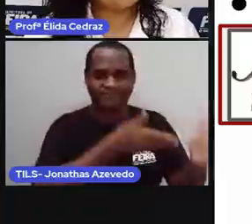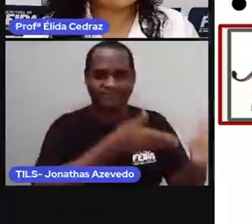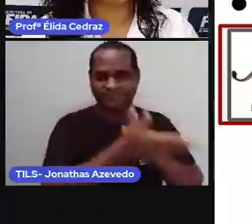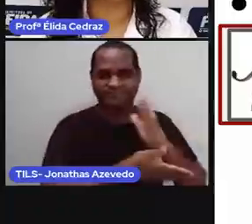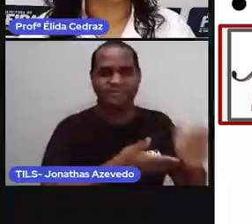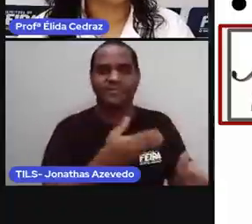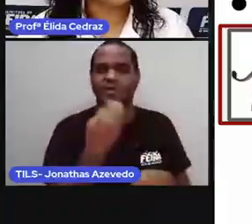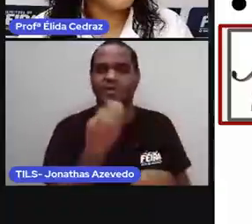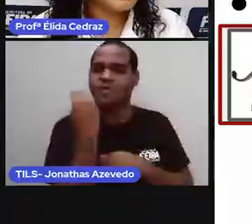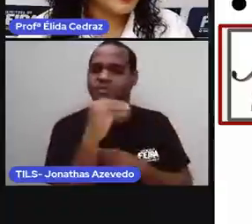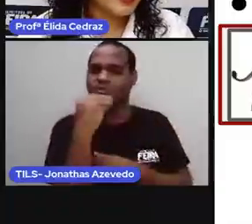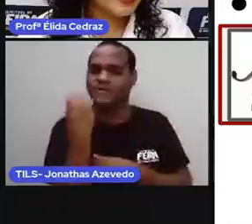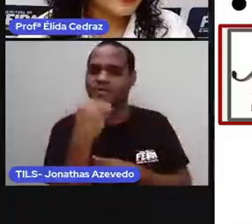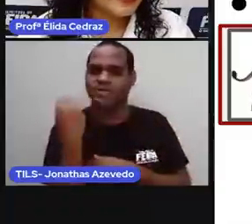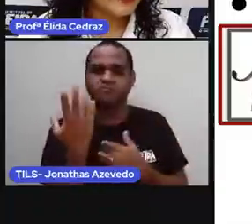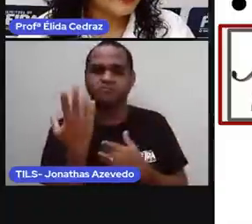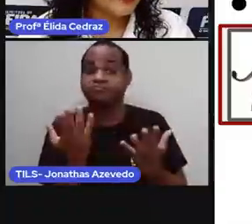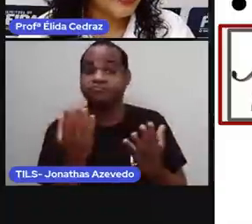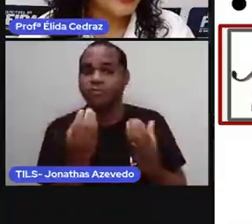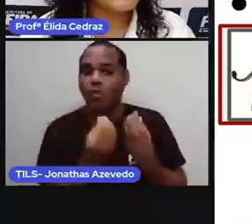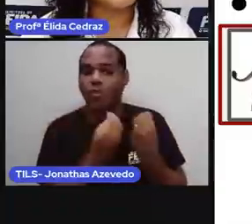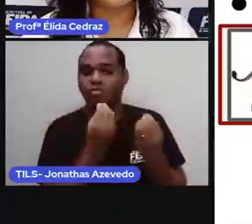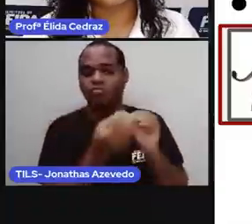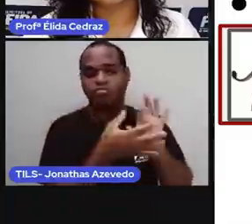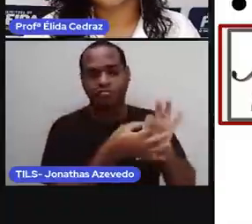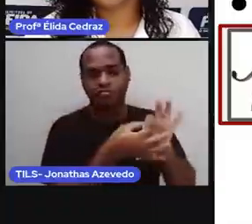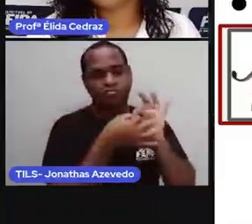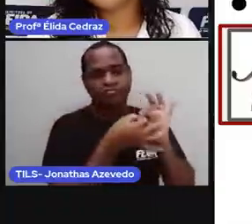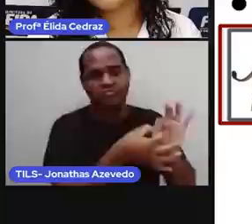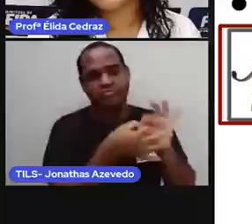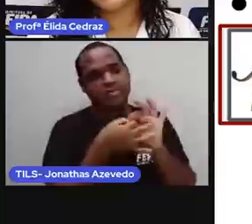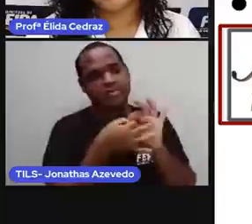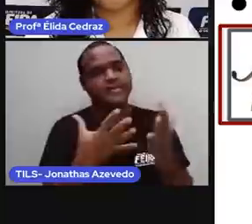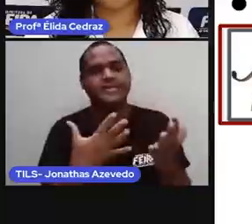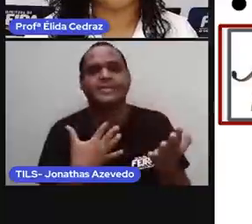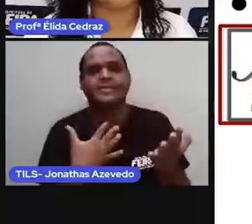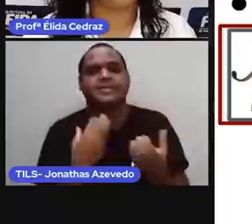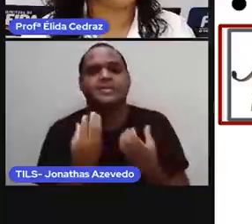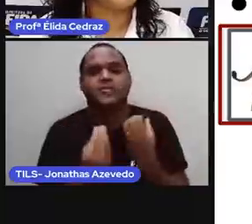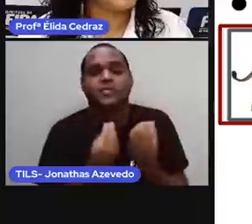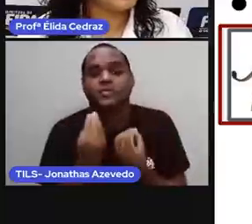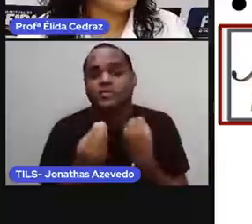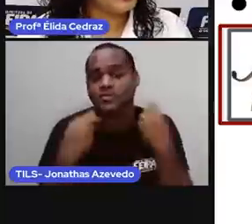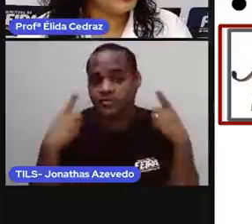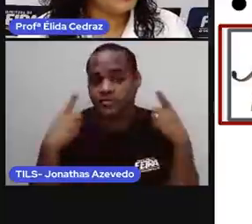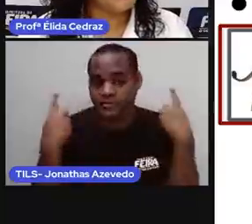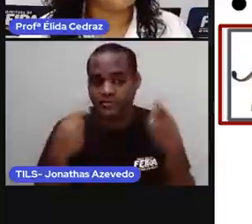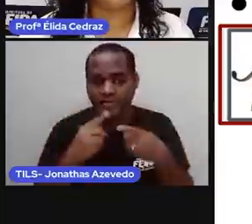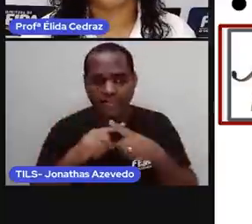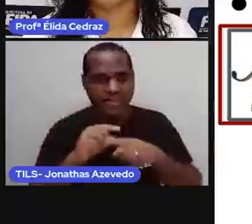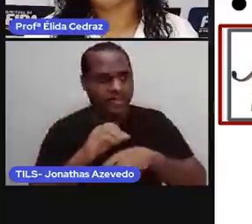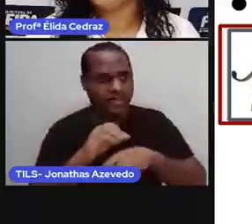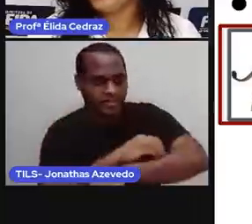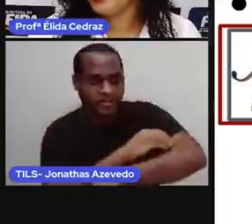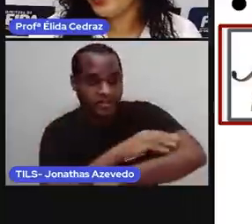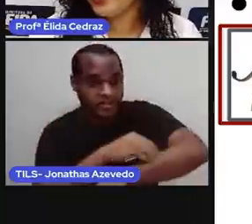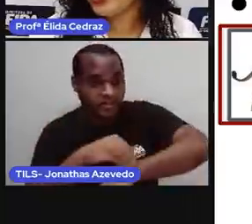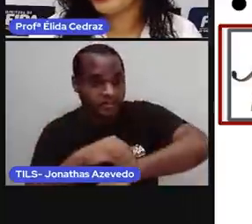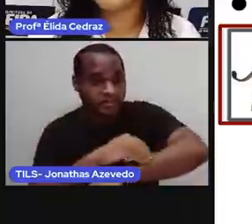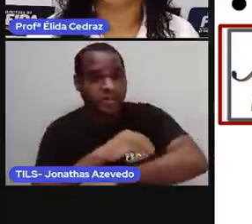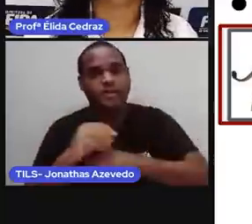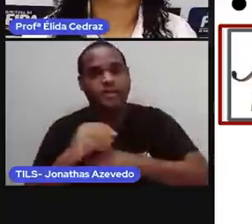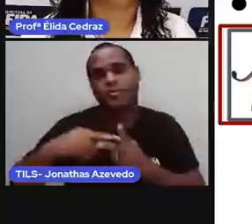proveito dessa relação com eles. Da ovelha a gente aproveita a lã, o